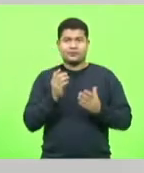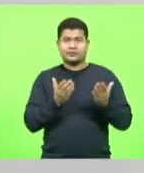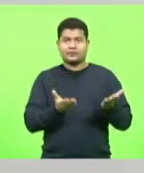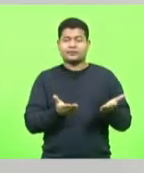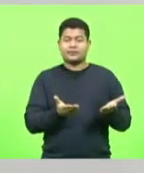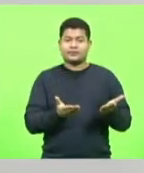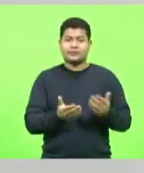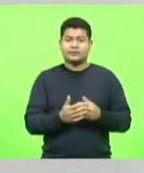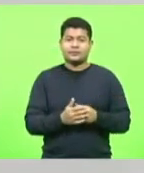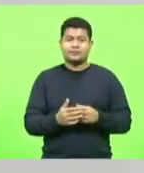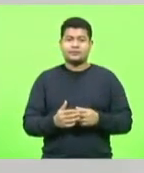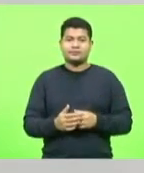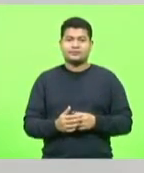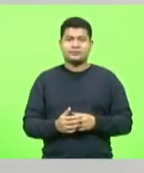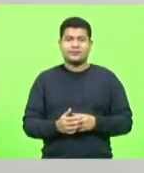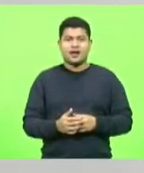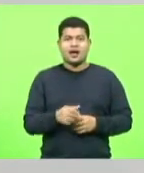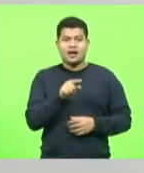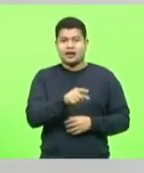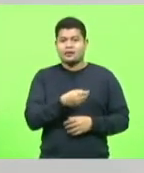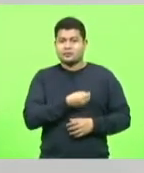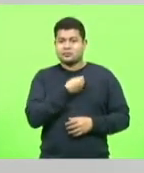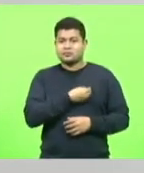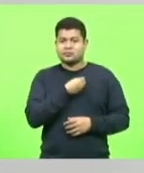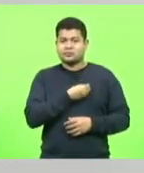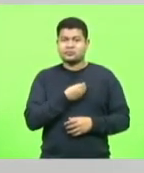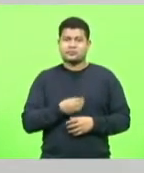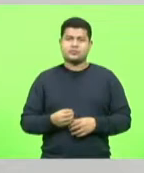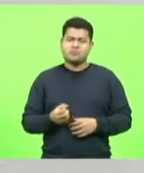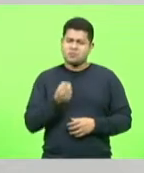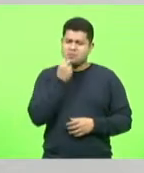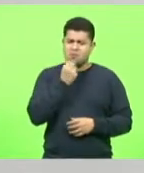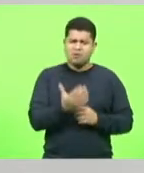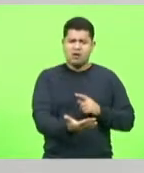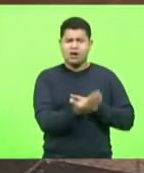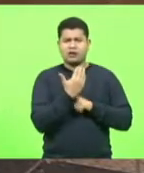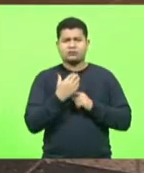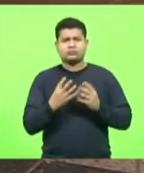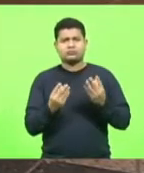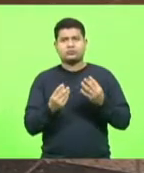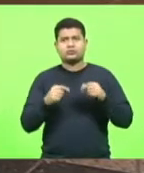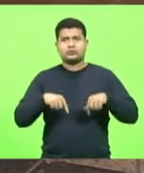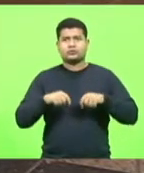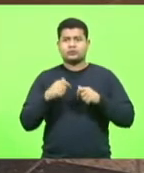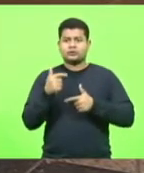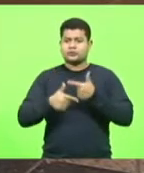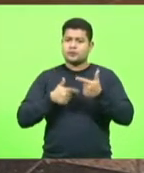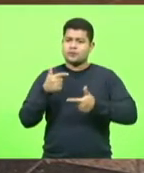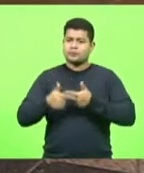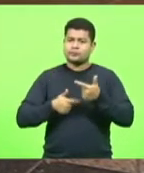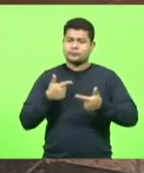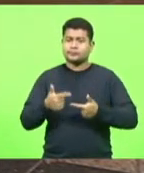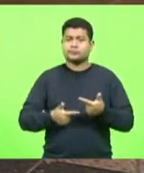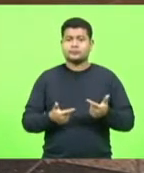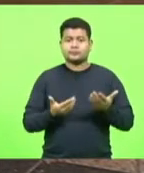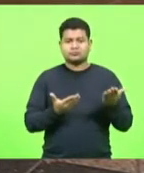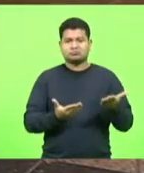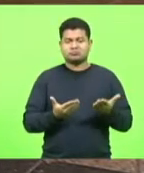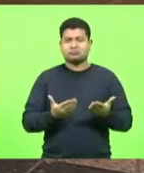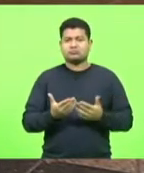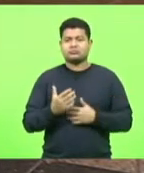deputado Marlene, que muito engrandece a nossa casa com sua serenidade,